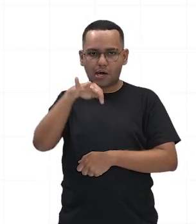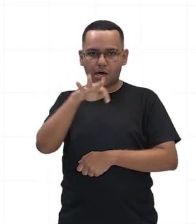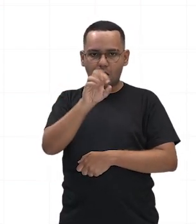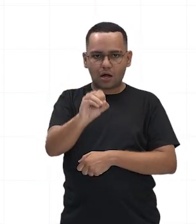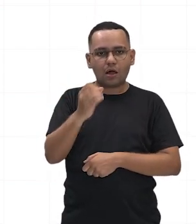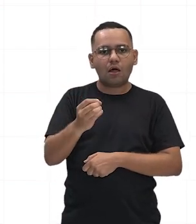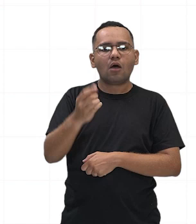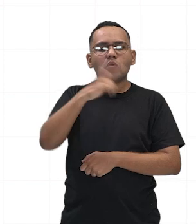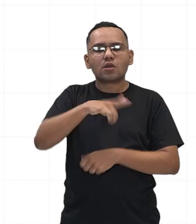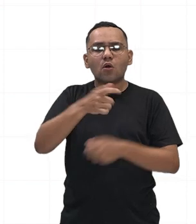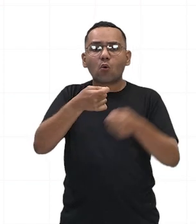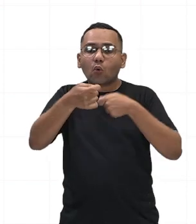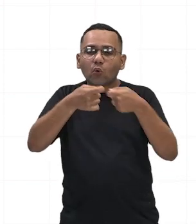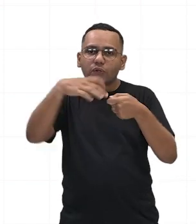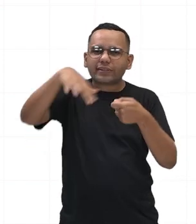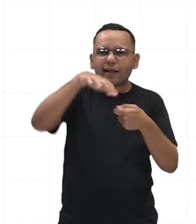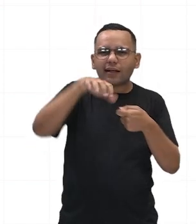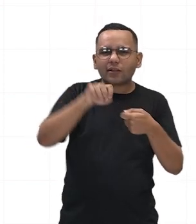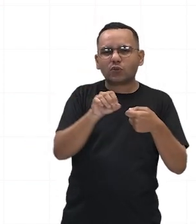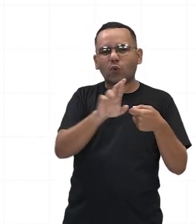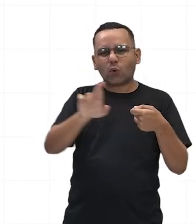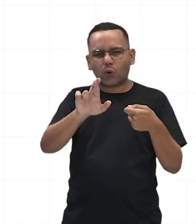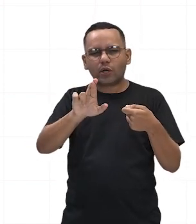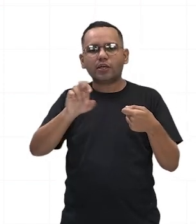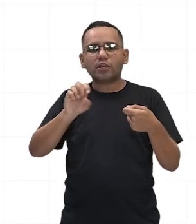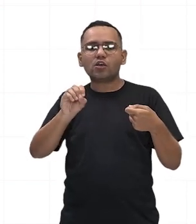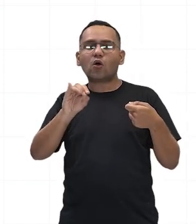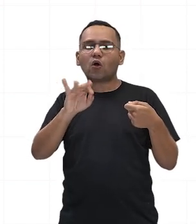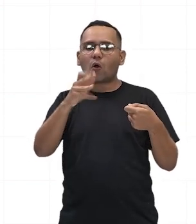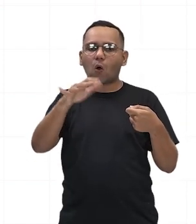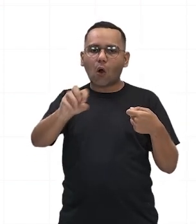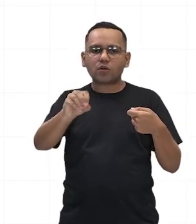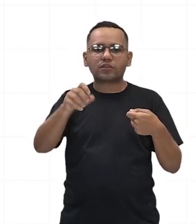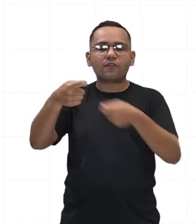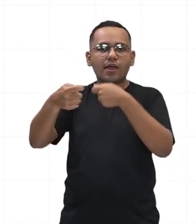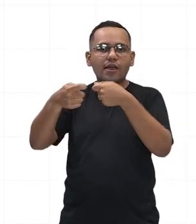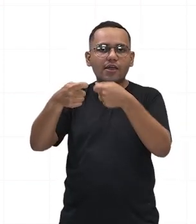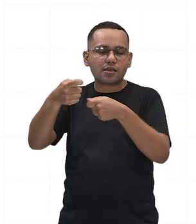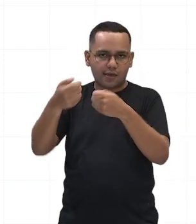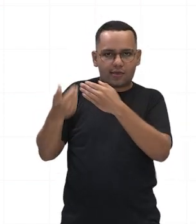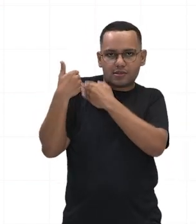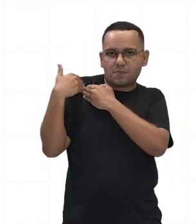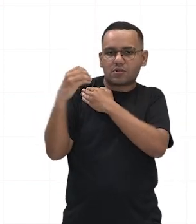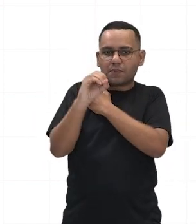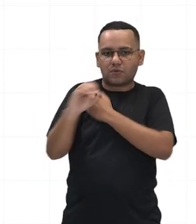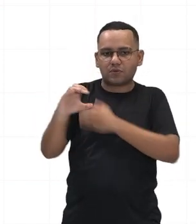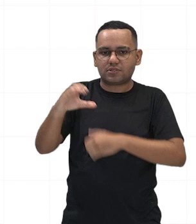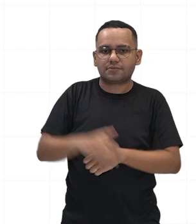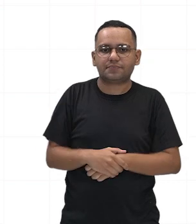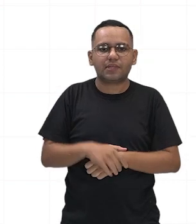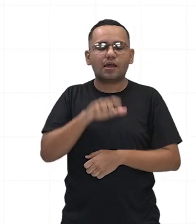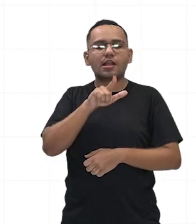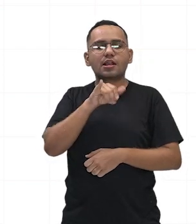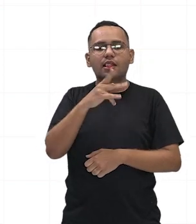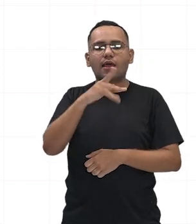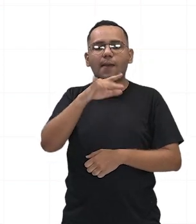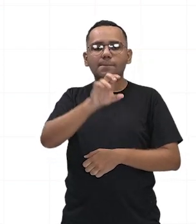e Otávio incumbiu-se do Ocidente, enquanto Lépido ficou com o cargo de pontífice máximo.